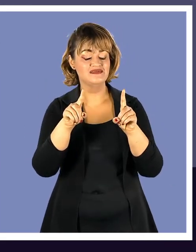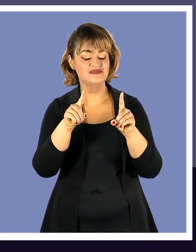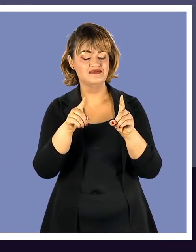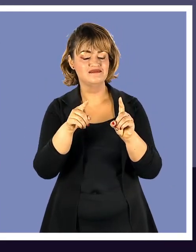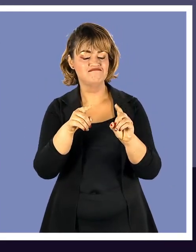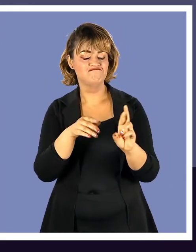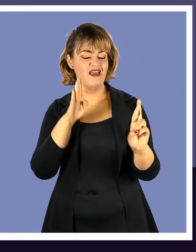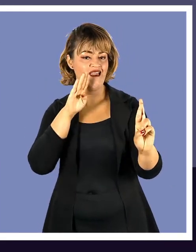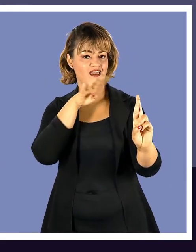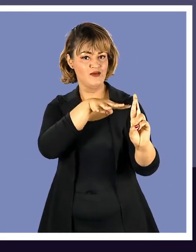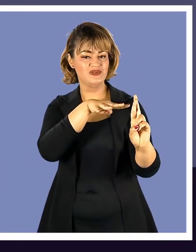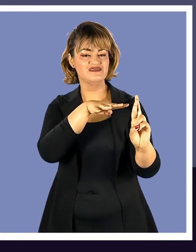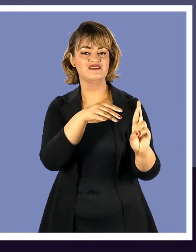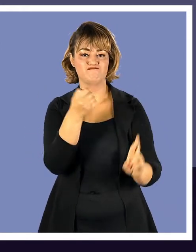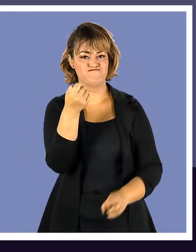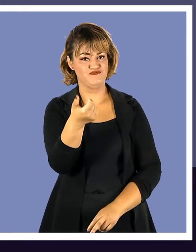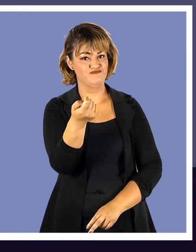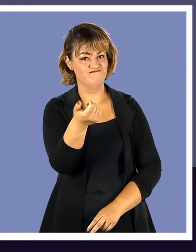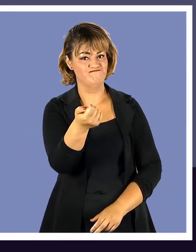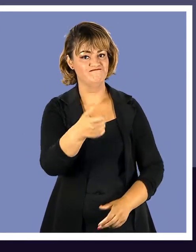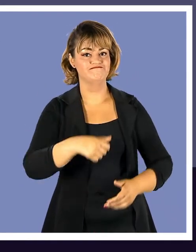baixíssima representatividade.